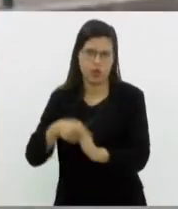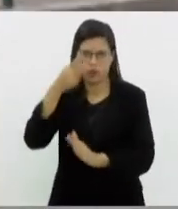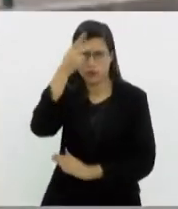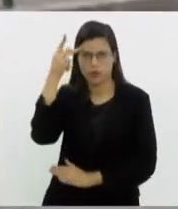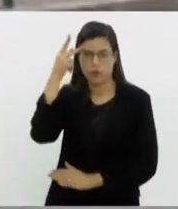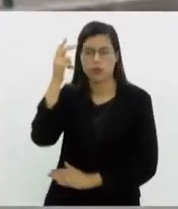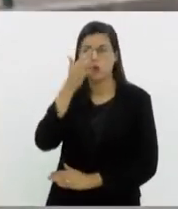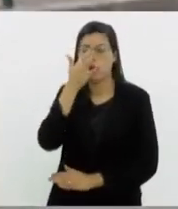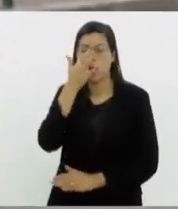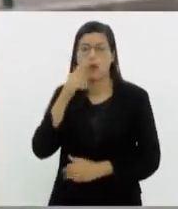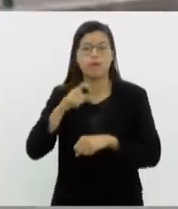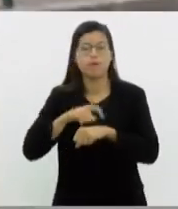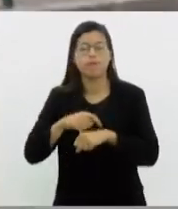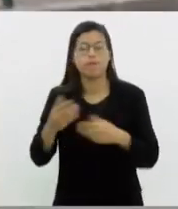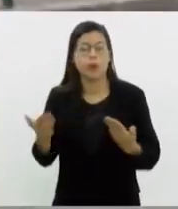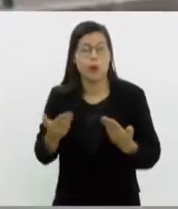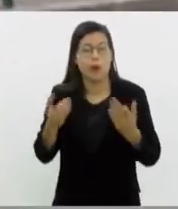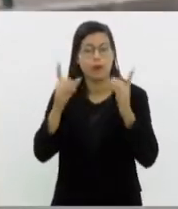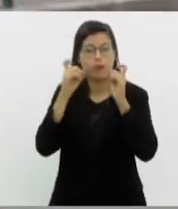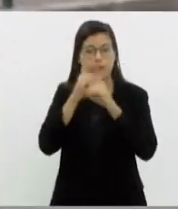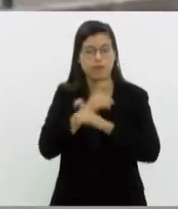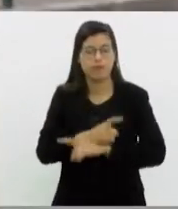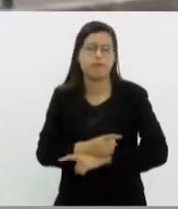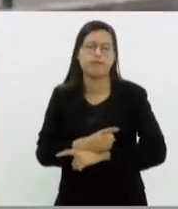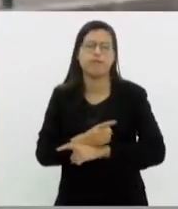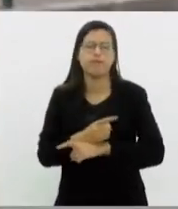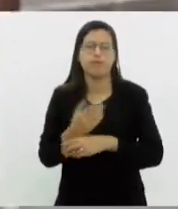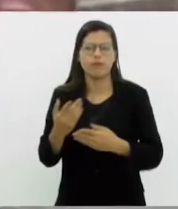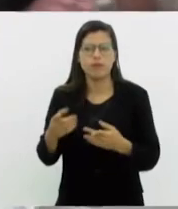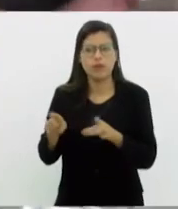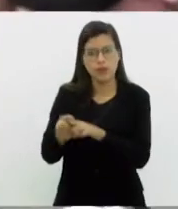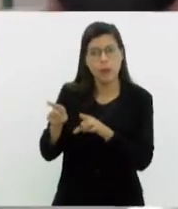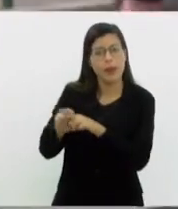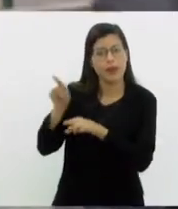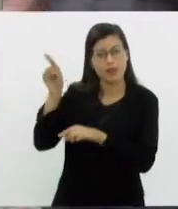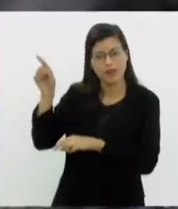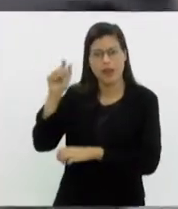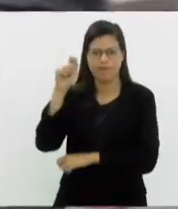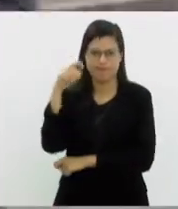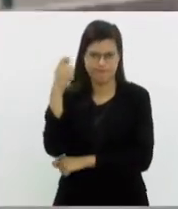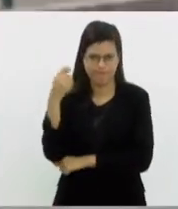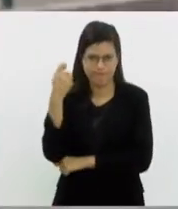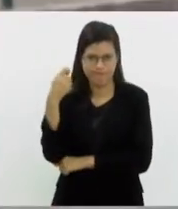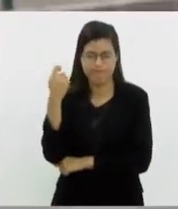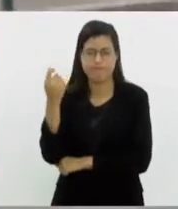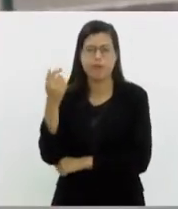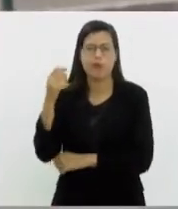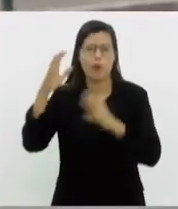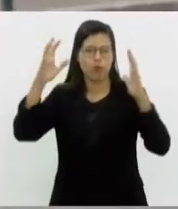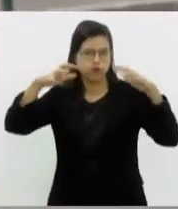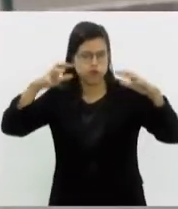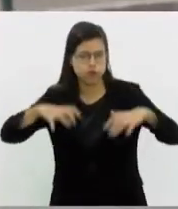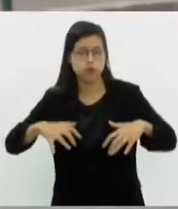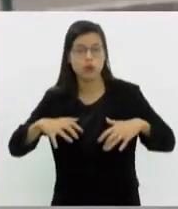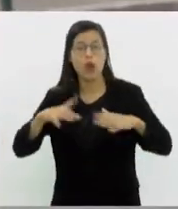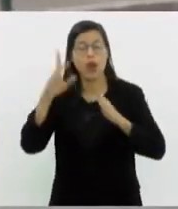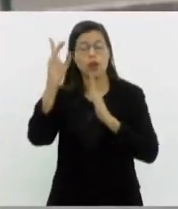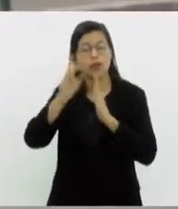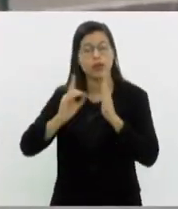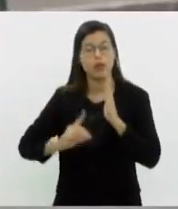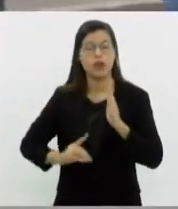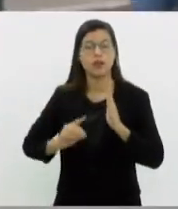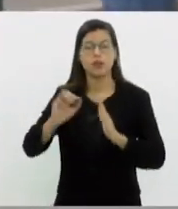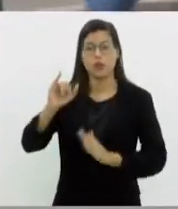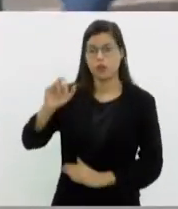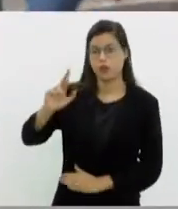agora de dificuldade que a gente se encontra, principalmente lá no Rio Grande do Sul, com essas chuvas, a declaração de imposto de renda pode também